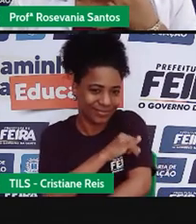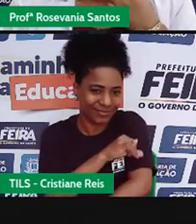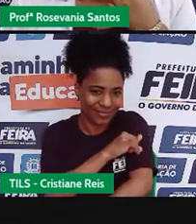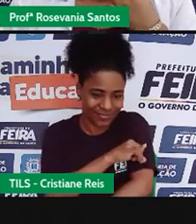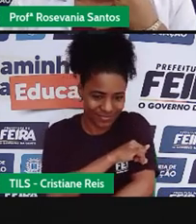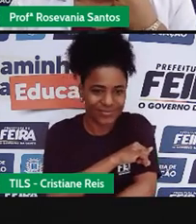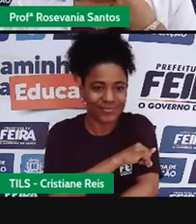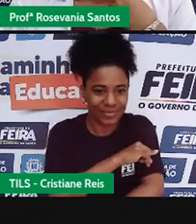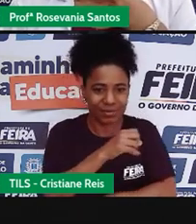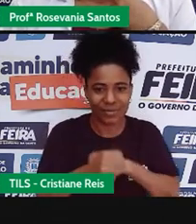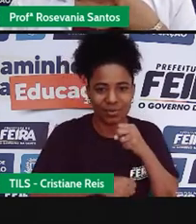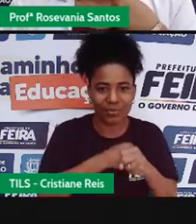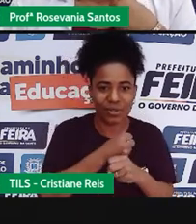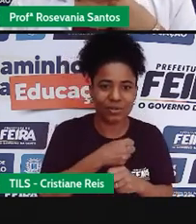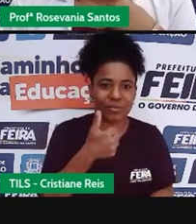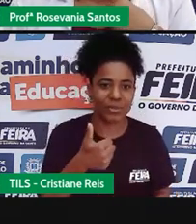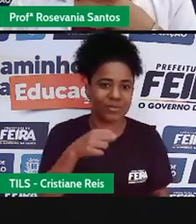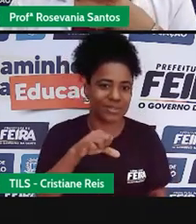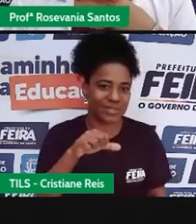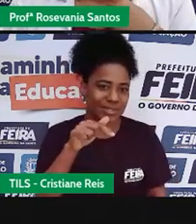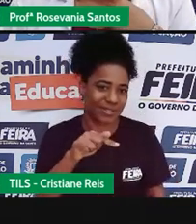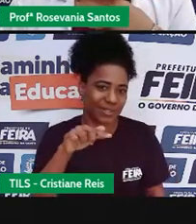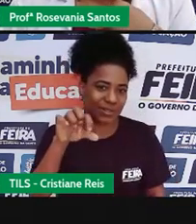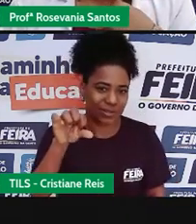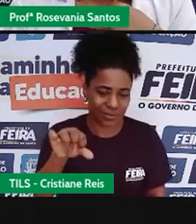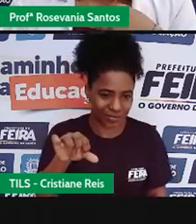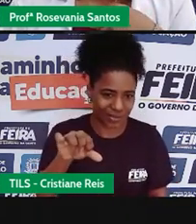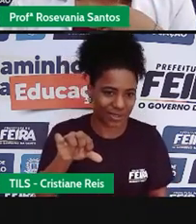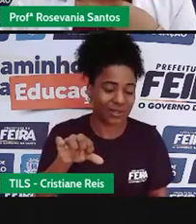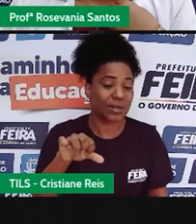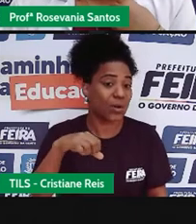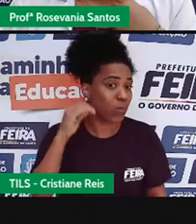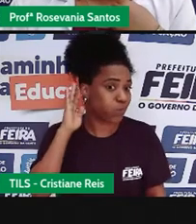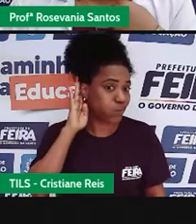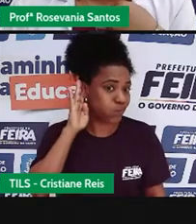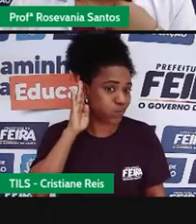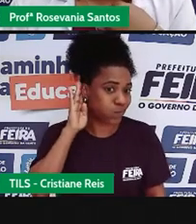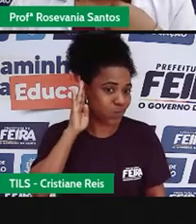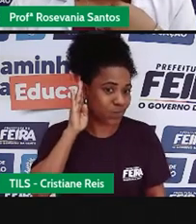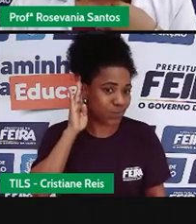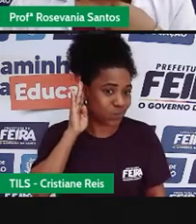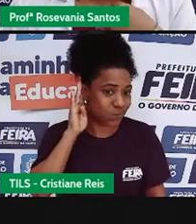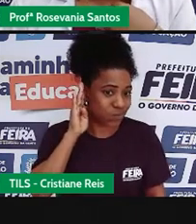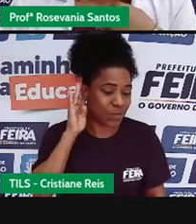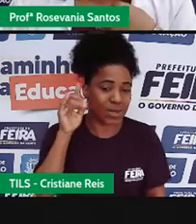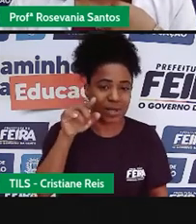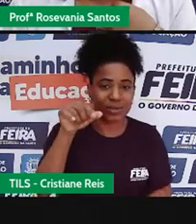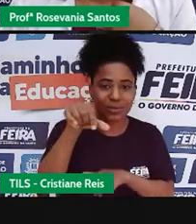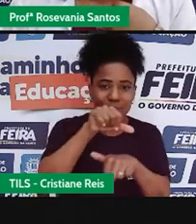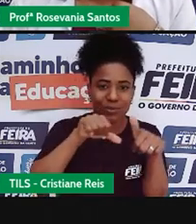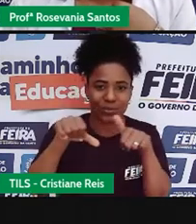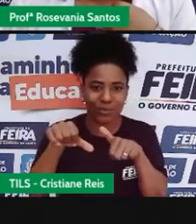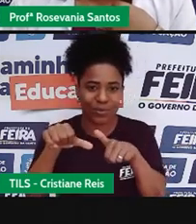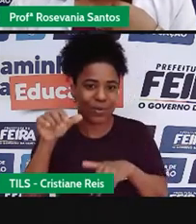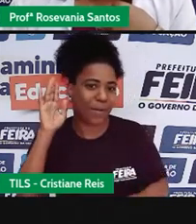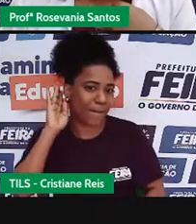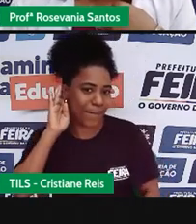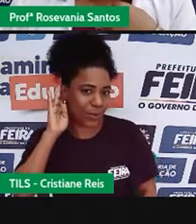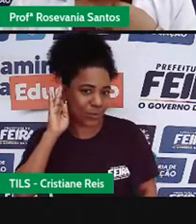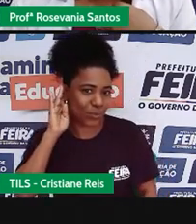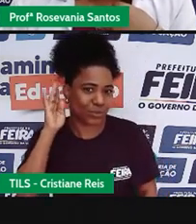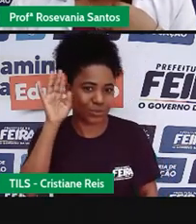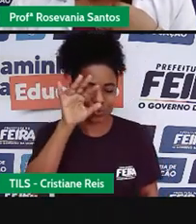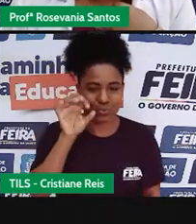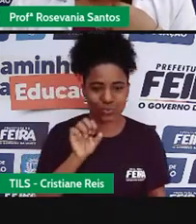em 1979, no Mato Grosso, foi dividido, dando origem ao estado do Mato Grosso do Sul, que era praticamente assim,